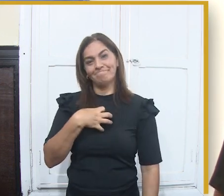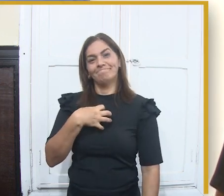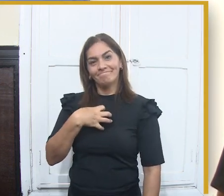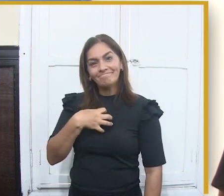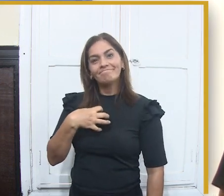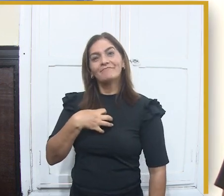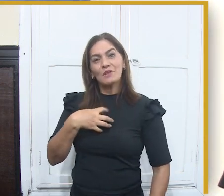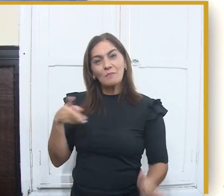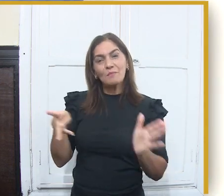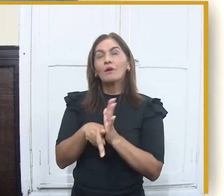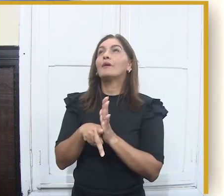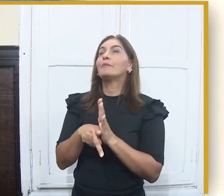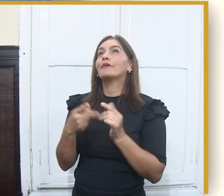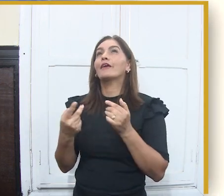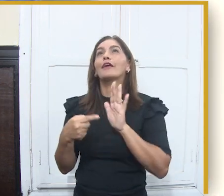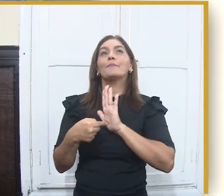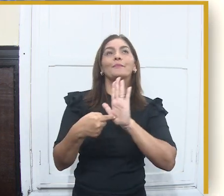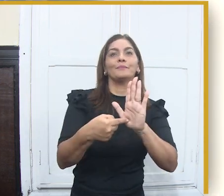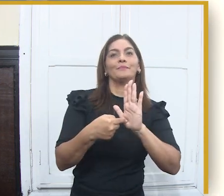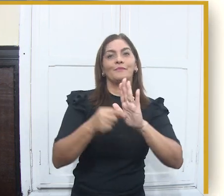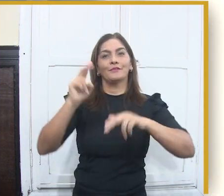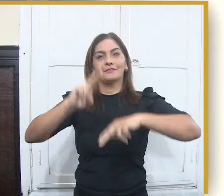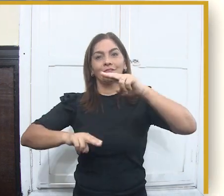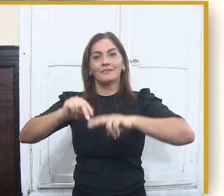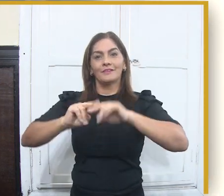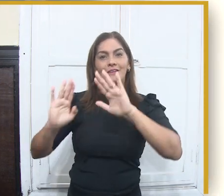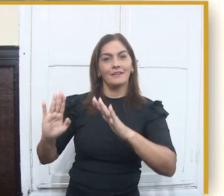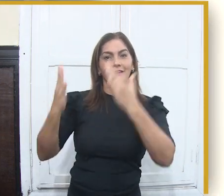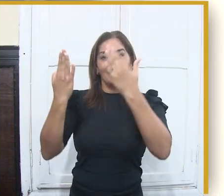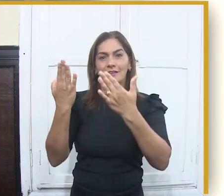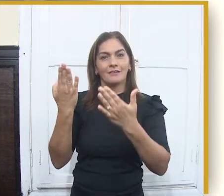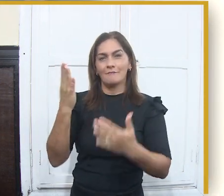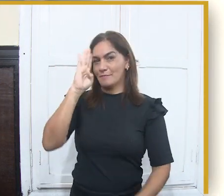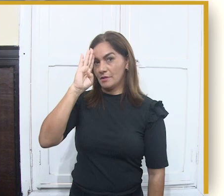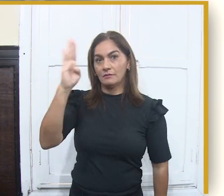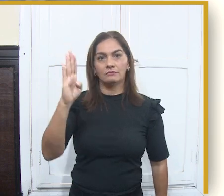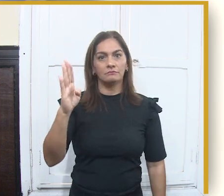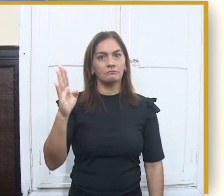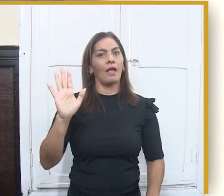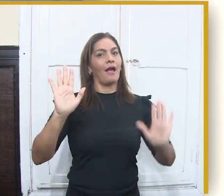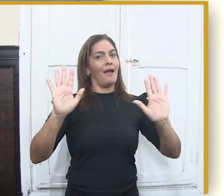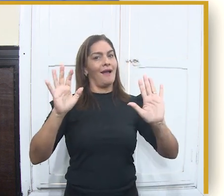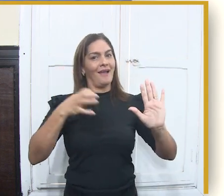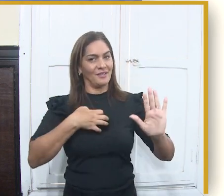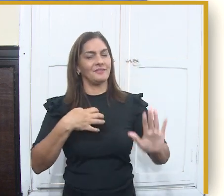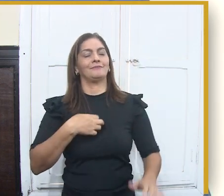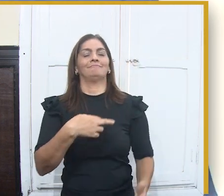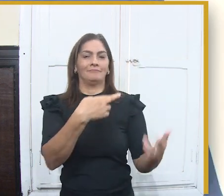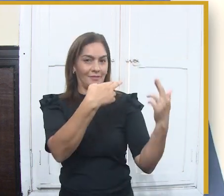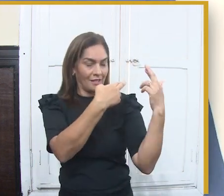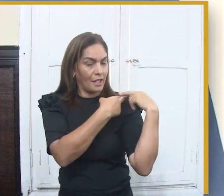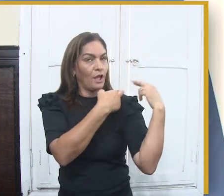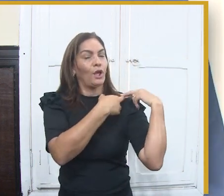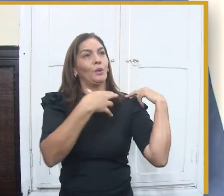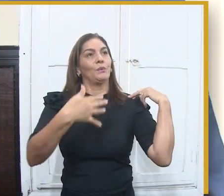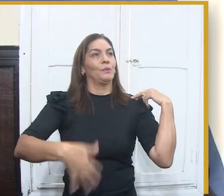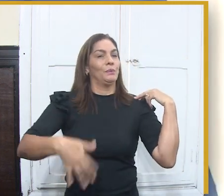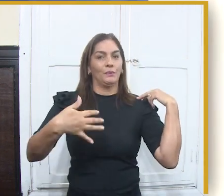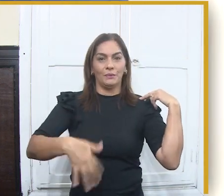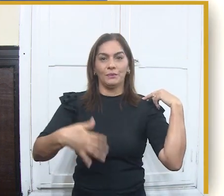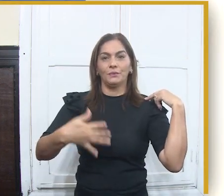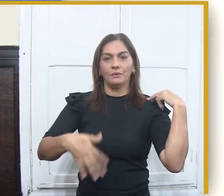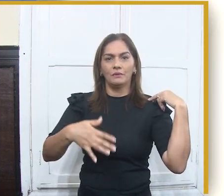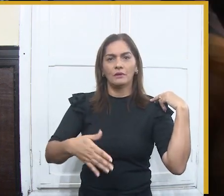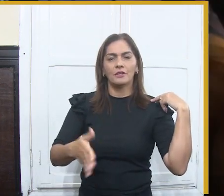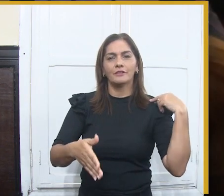São João do mundo. E é difícil encontrar uma pessoa nessa cidade. É difícil encontrar uma família nessa cidade que